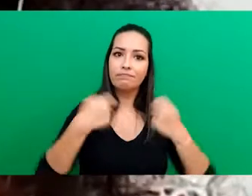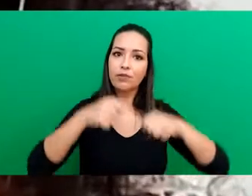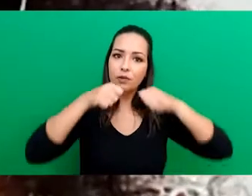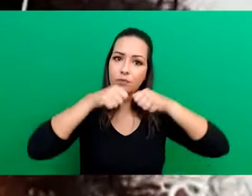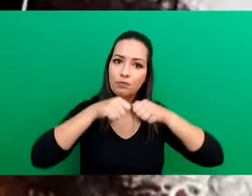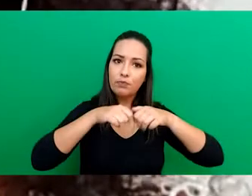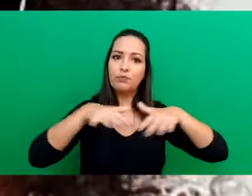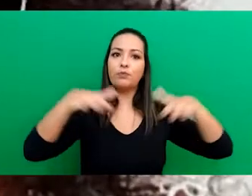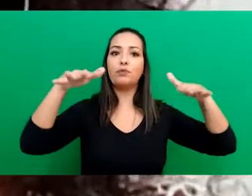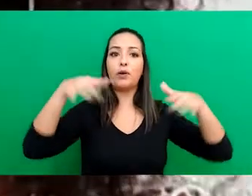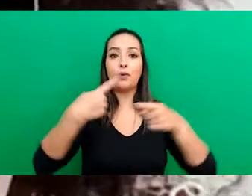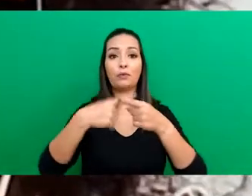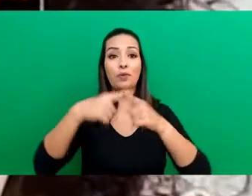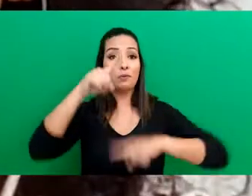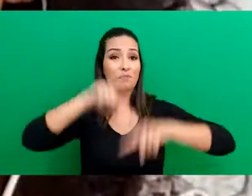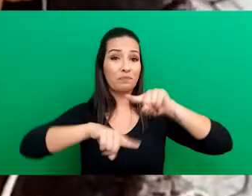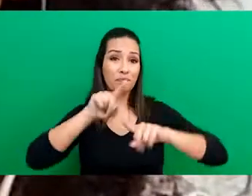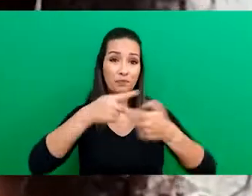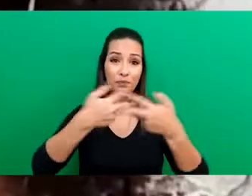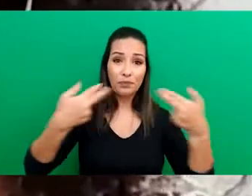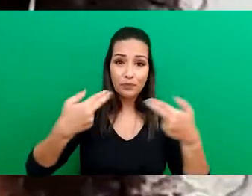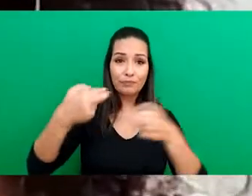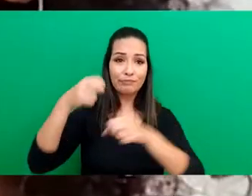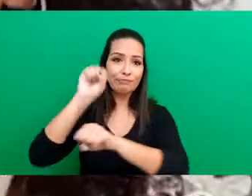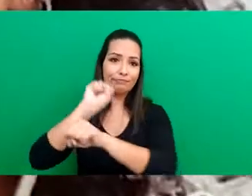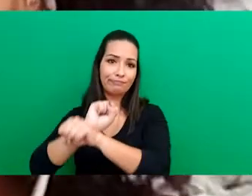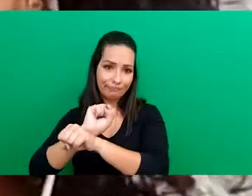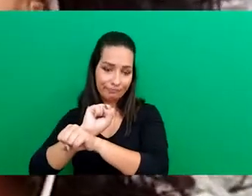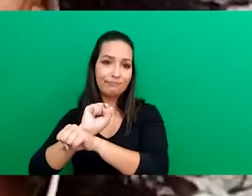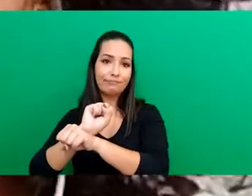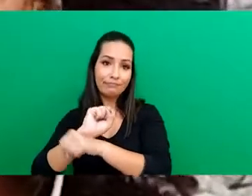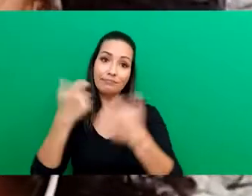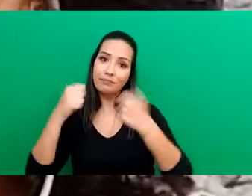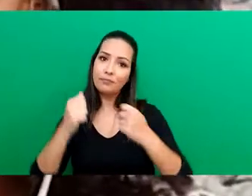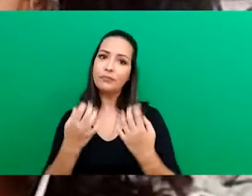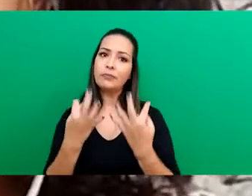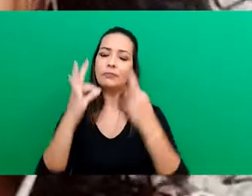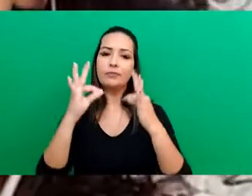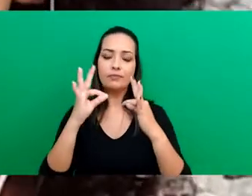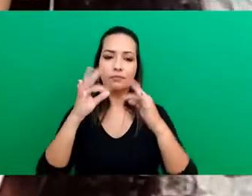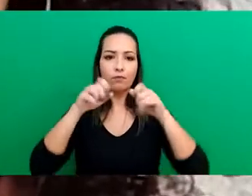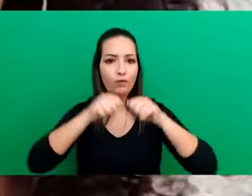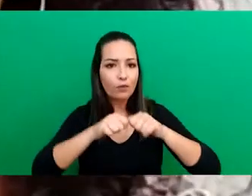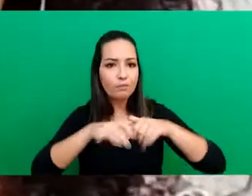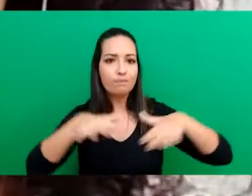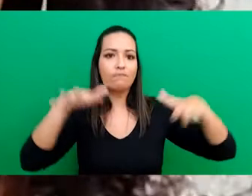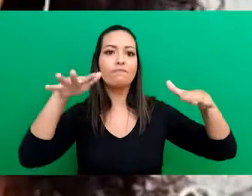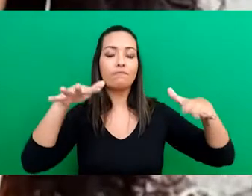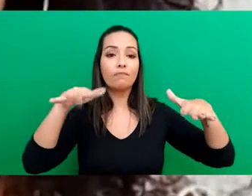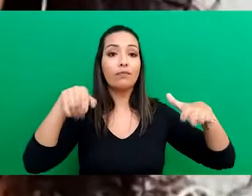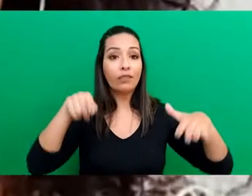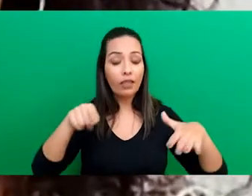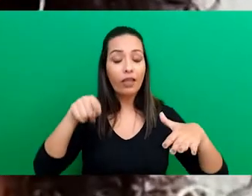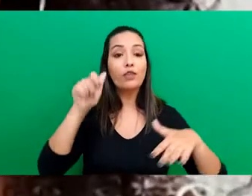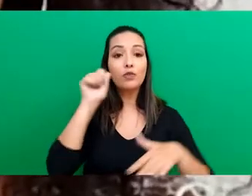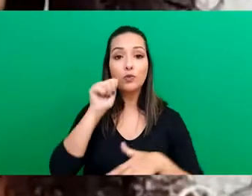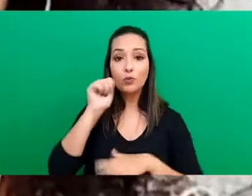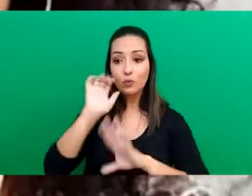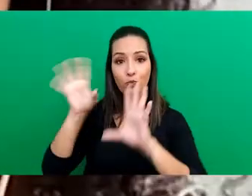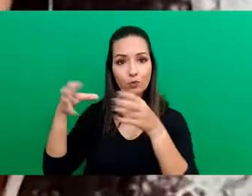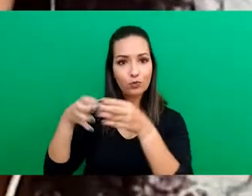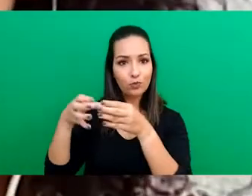produtos que estavam parados. E, dentro do movimento das mangabeiras, essas mulheres, elas